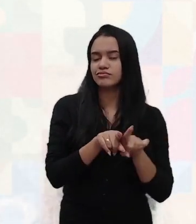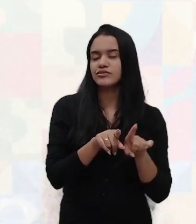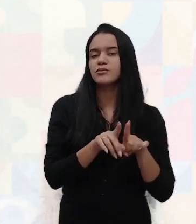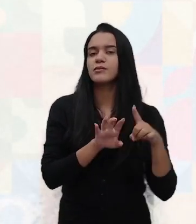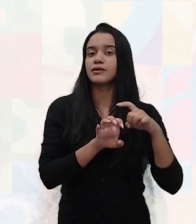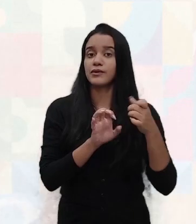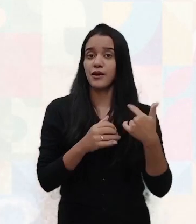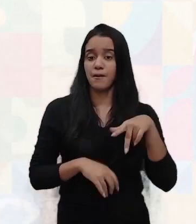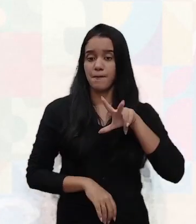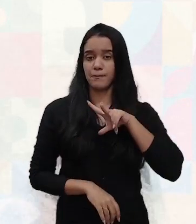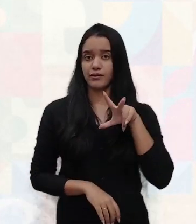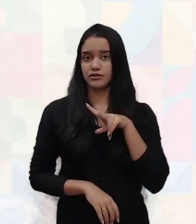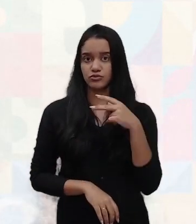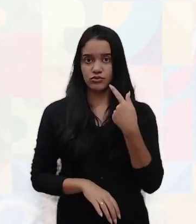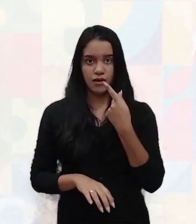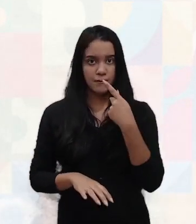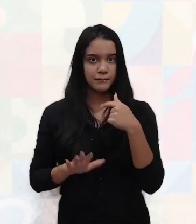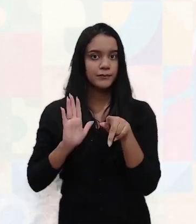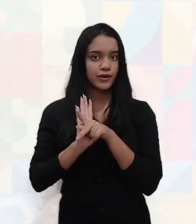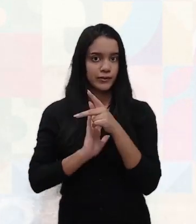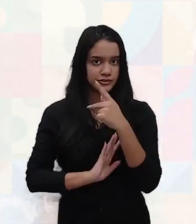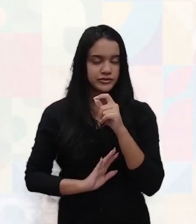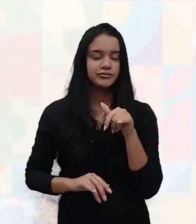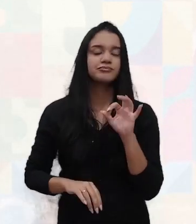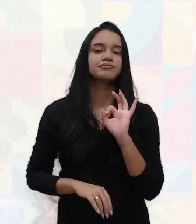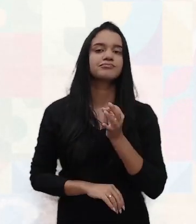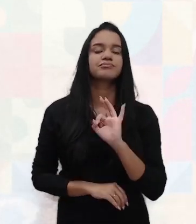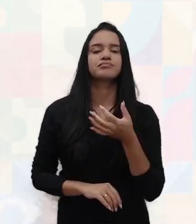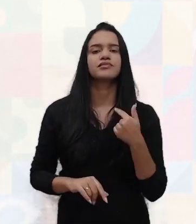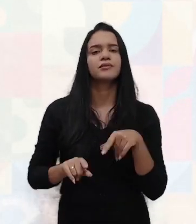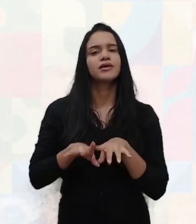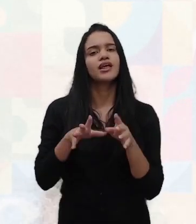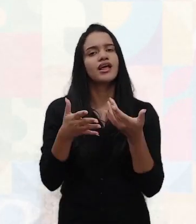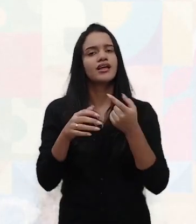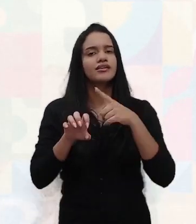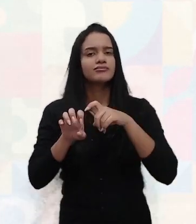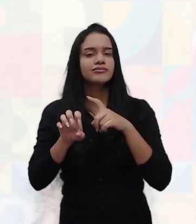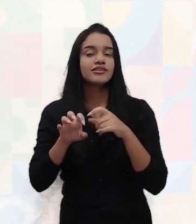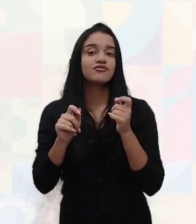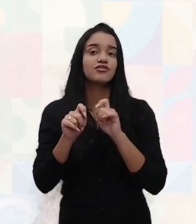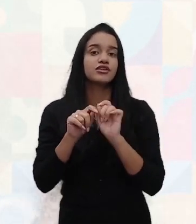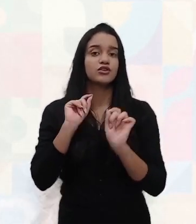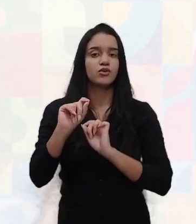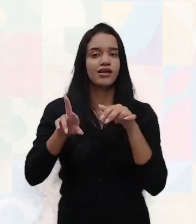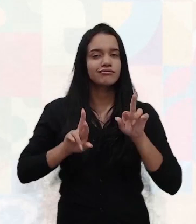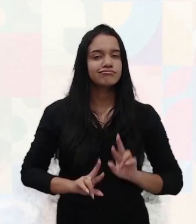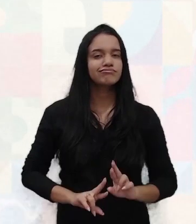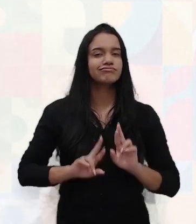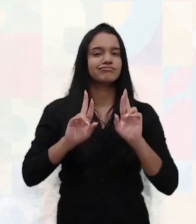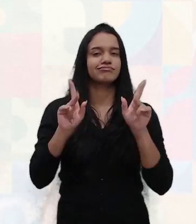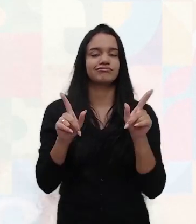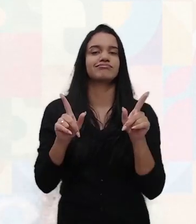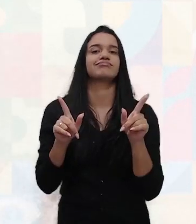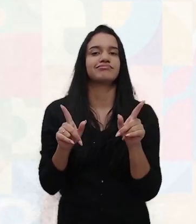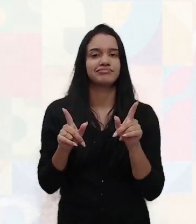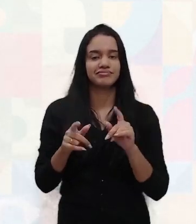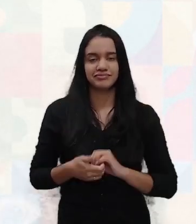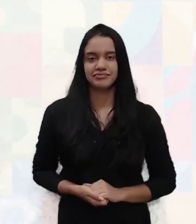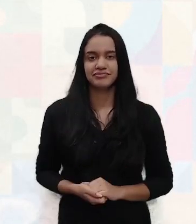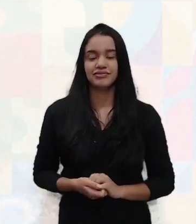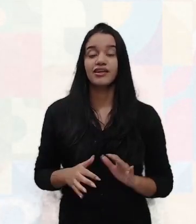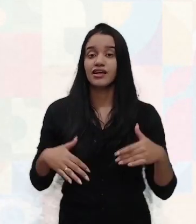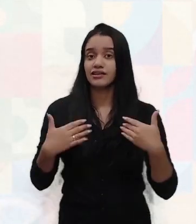pessoal, tá? Empreender é simplesmente querer fazer diferente, tornar e executar algo diferente.